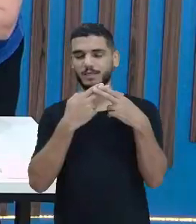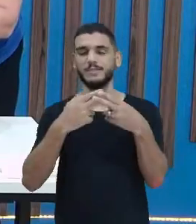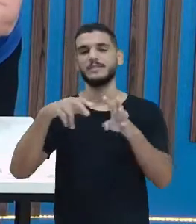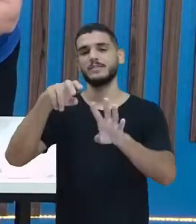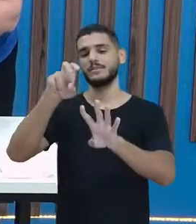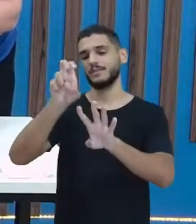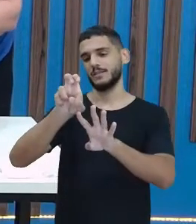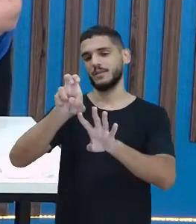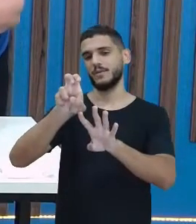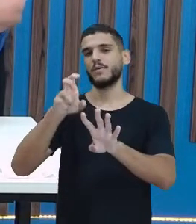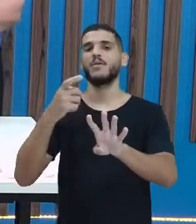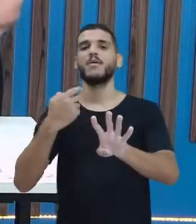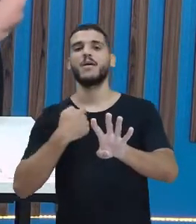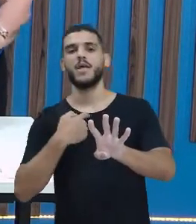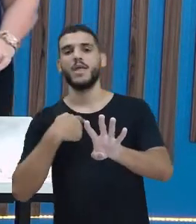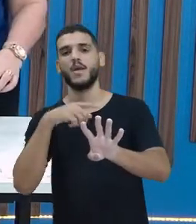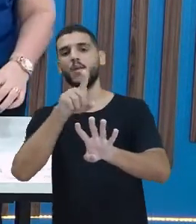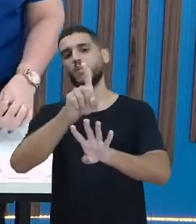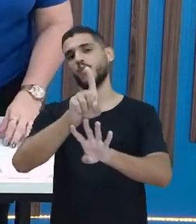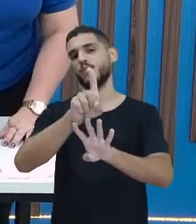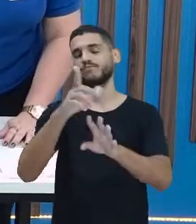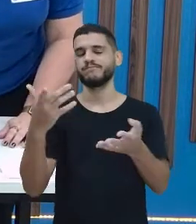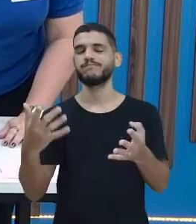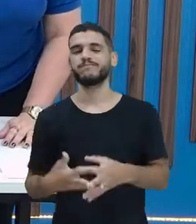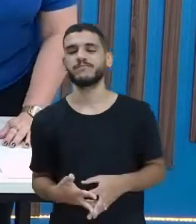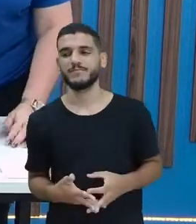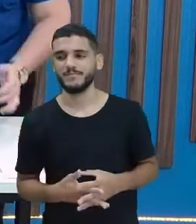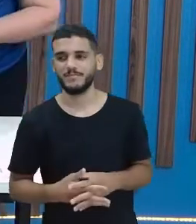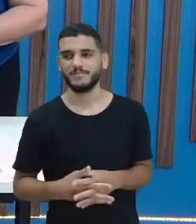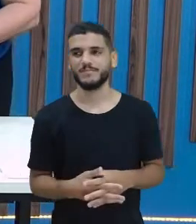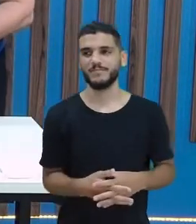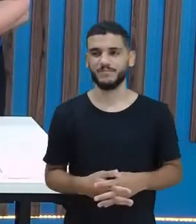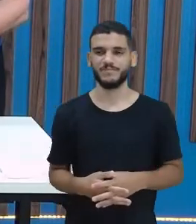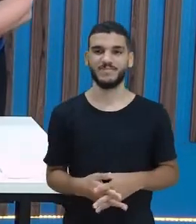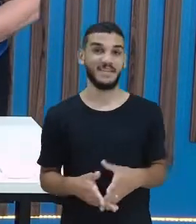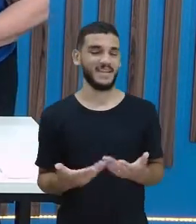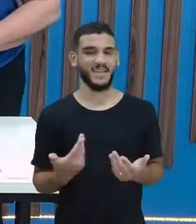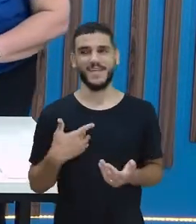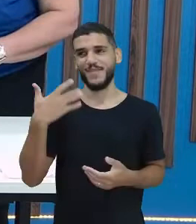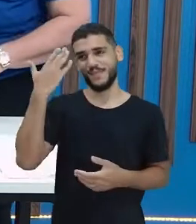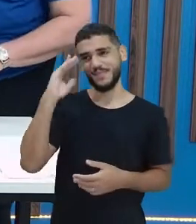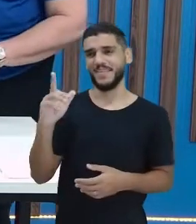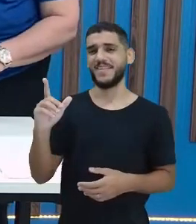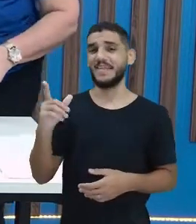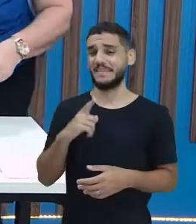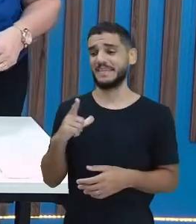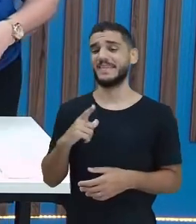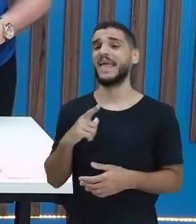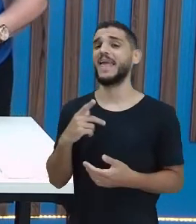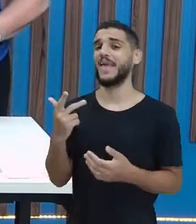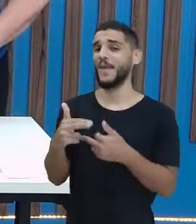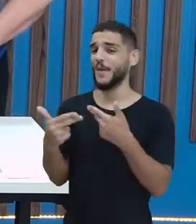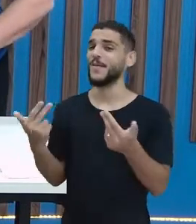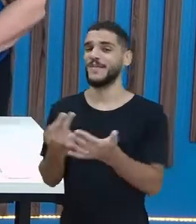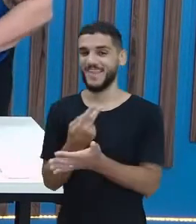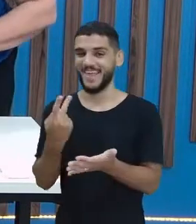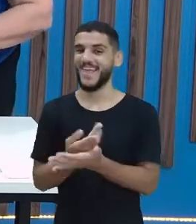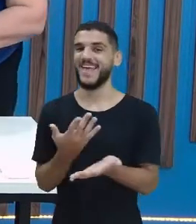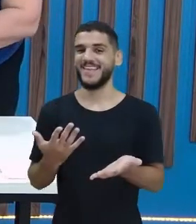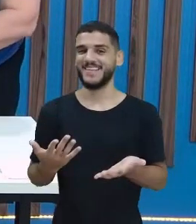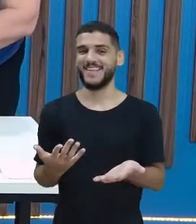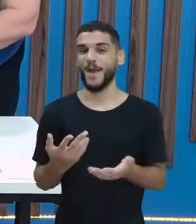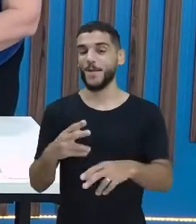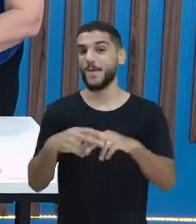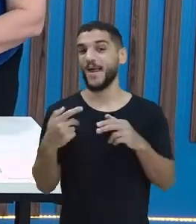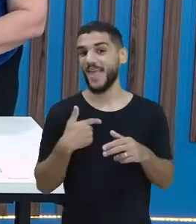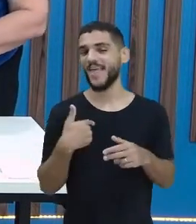que um. Que um. Então, ó. Eu tenho quatro pontos, tá, professora Josi? Eu não sei. Eu tenho uma coisa estranha nisso aí, professora. É porque